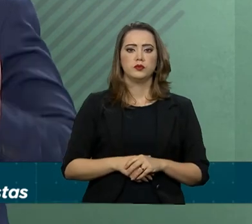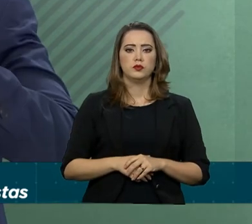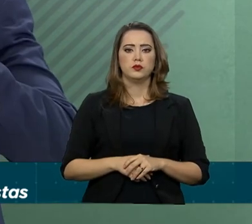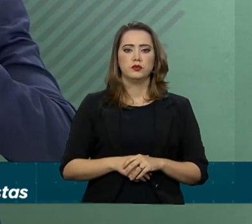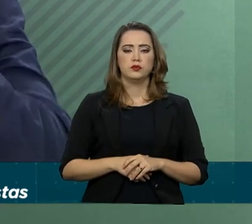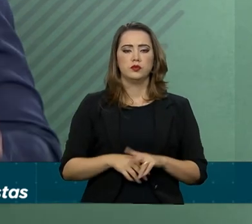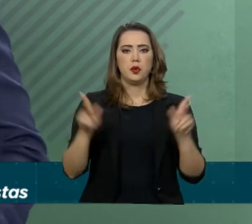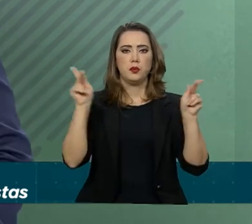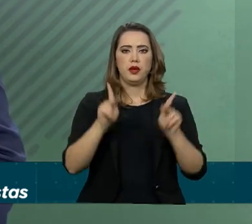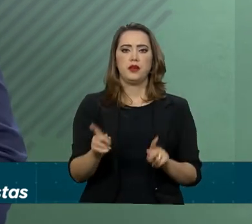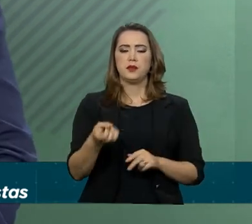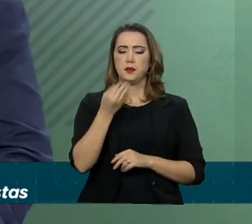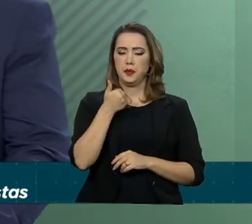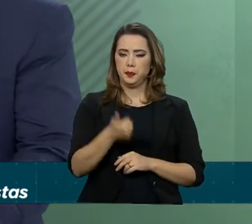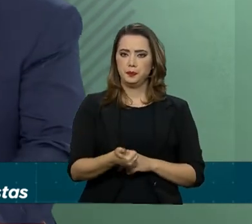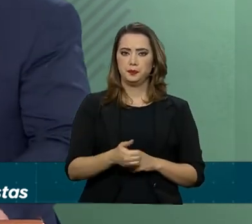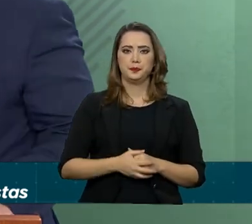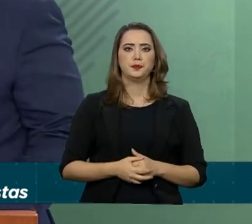Paz e bem.